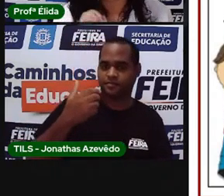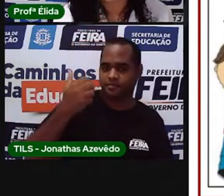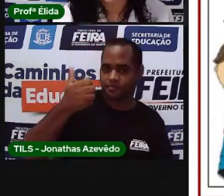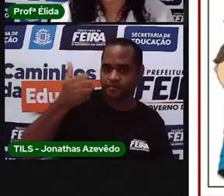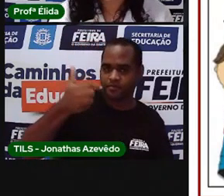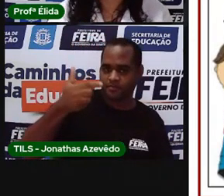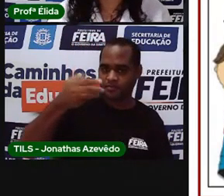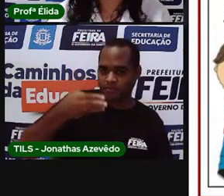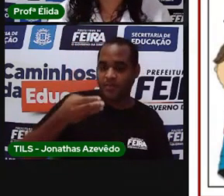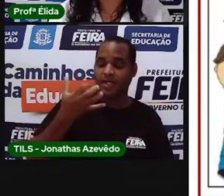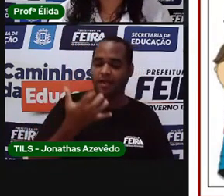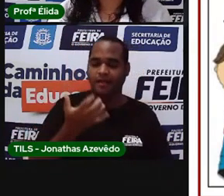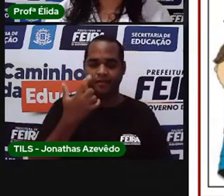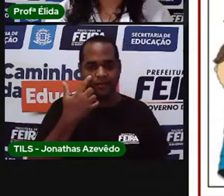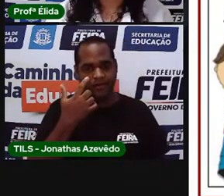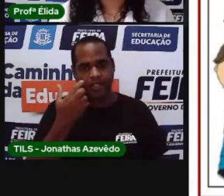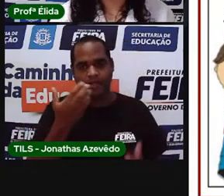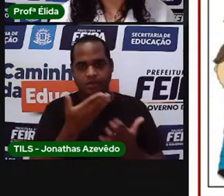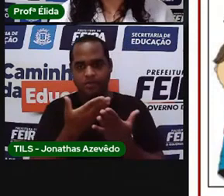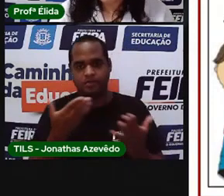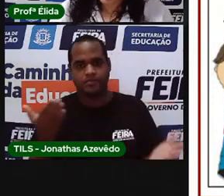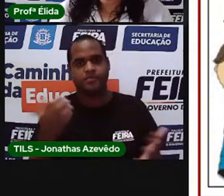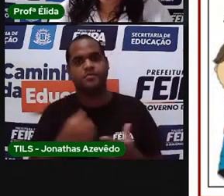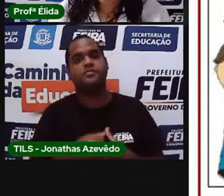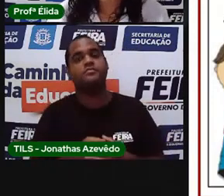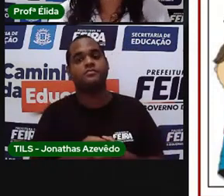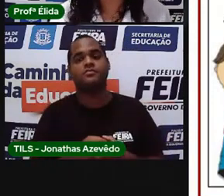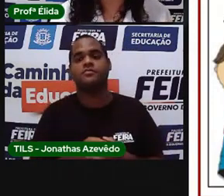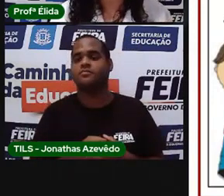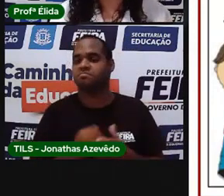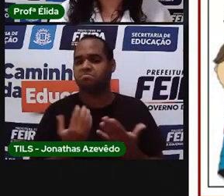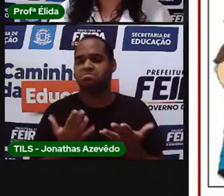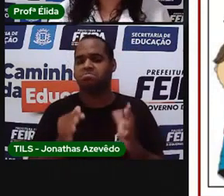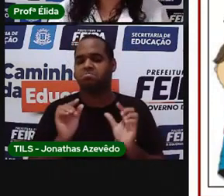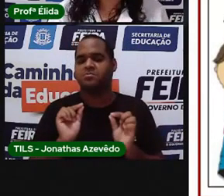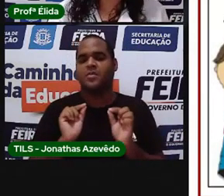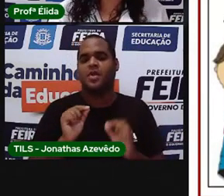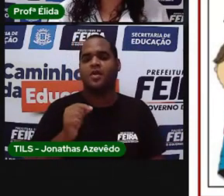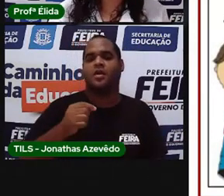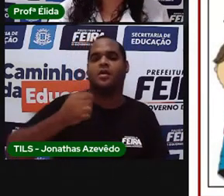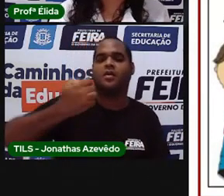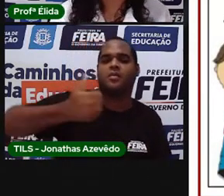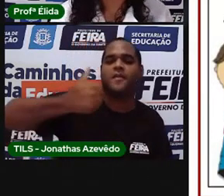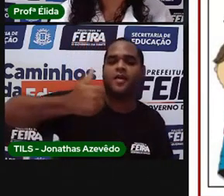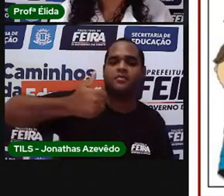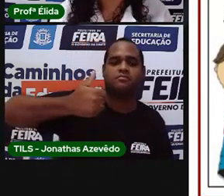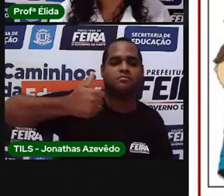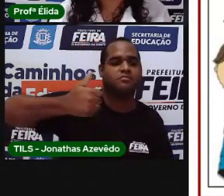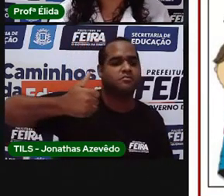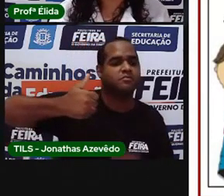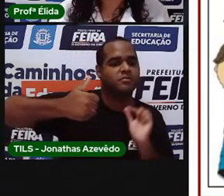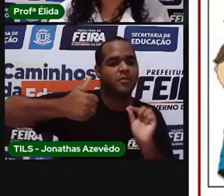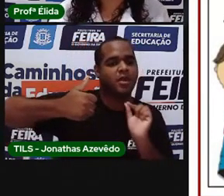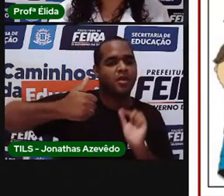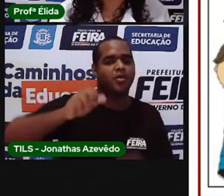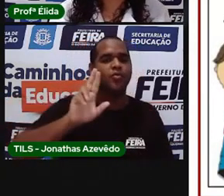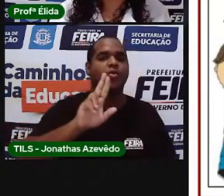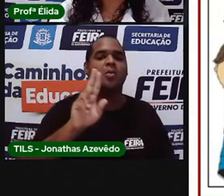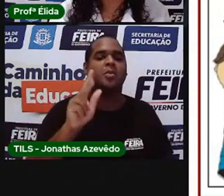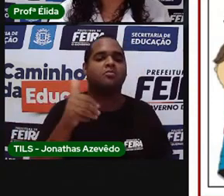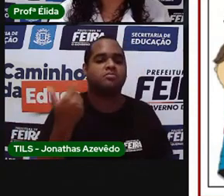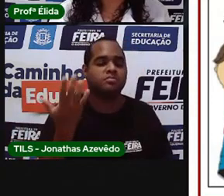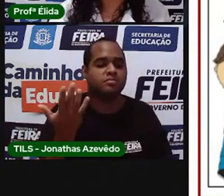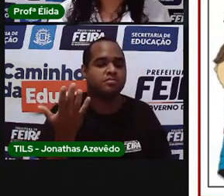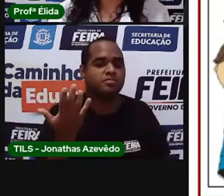nessa fila. Quem é o primeiro da fila? Fala aí o nome para a Proélida.